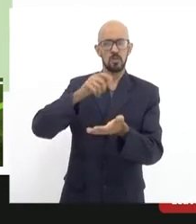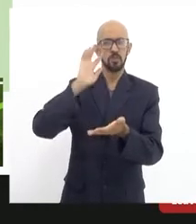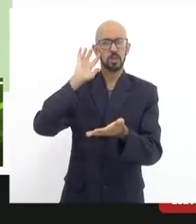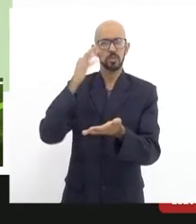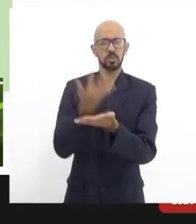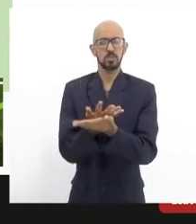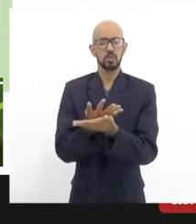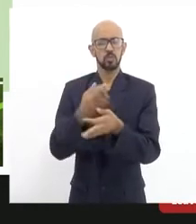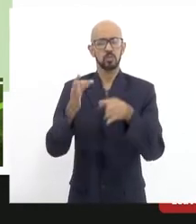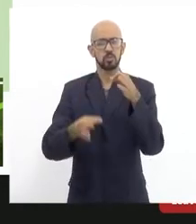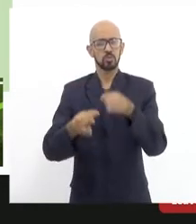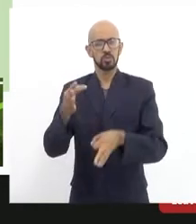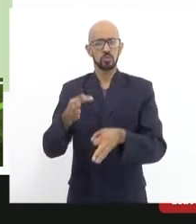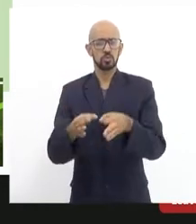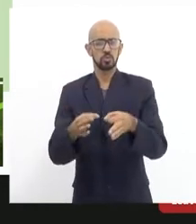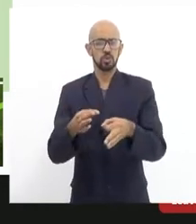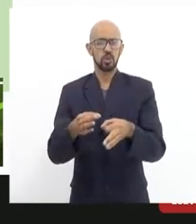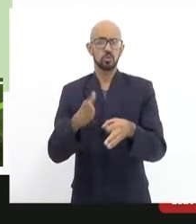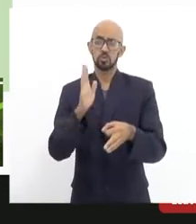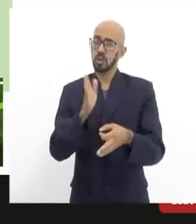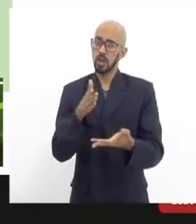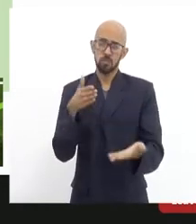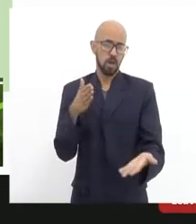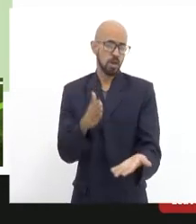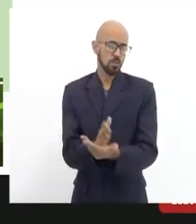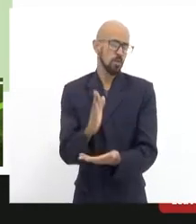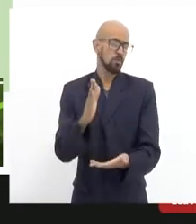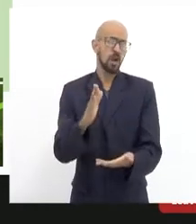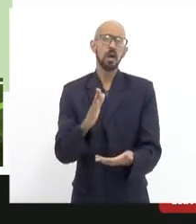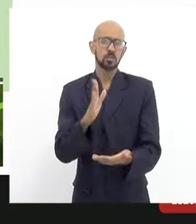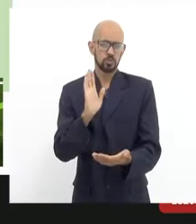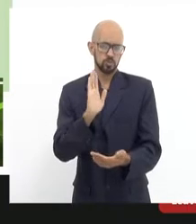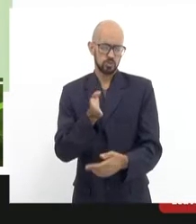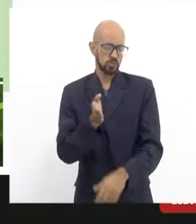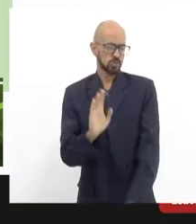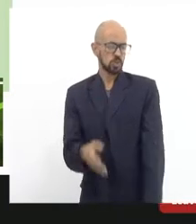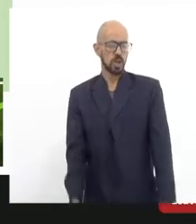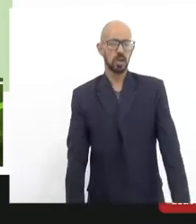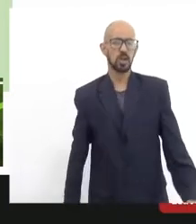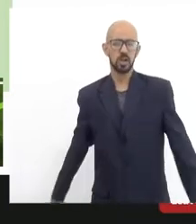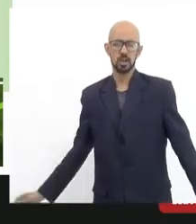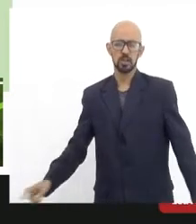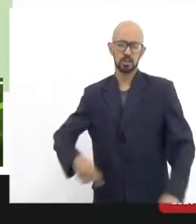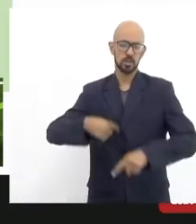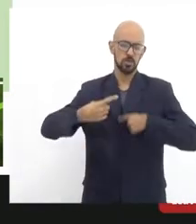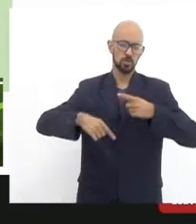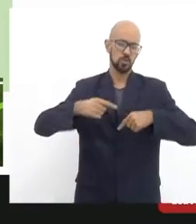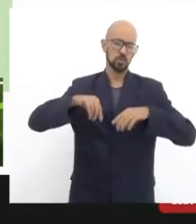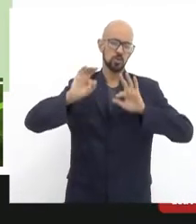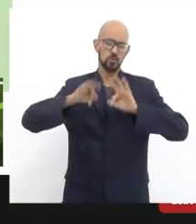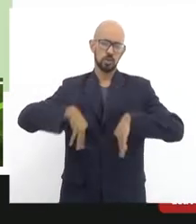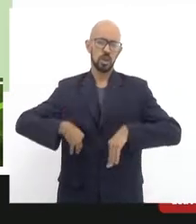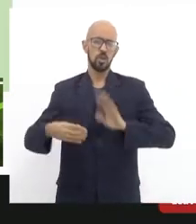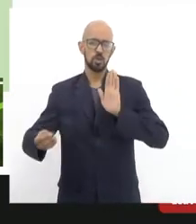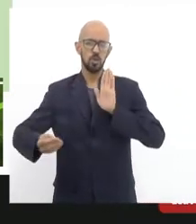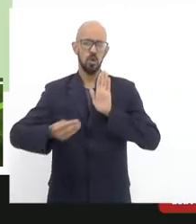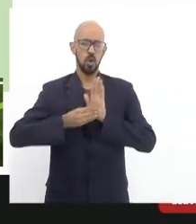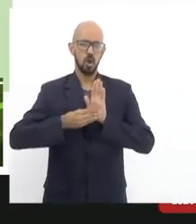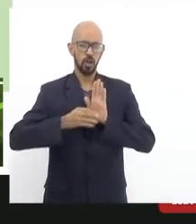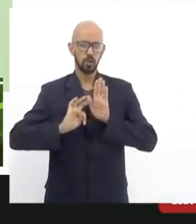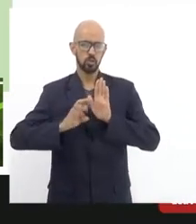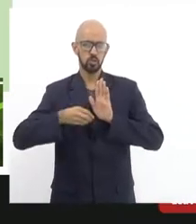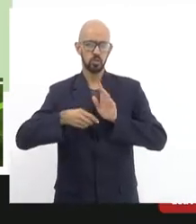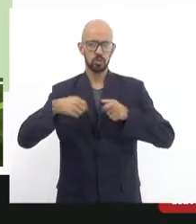é a sentença passada em julgado, é a sentença de última instância que coloca ao final as obrigações, os